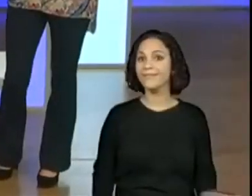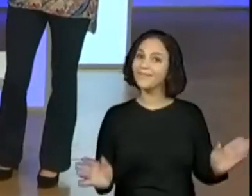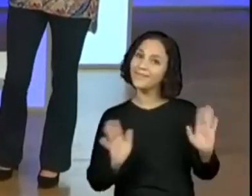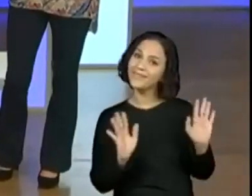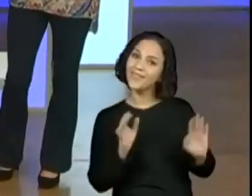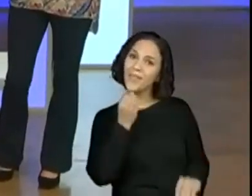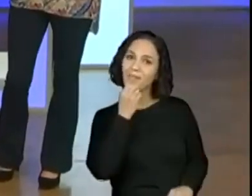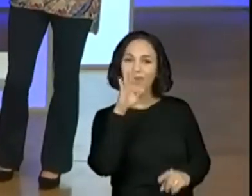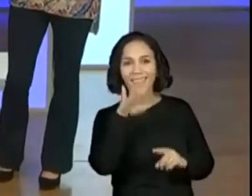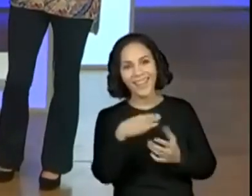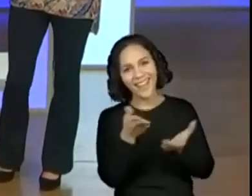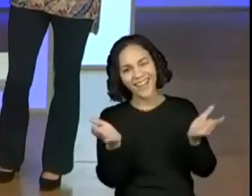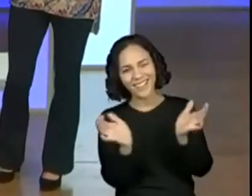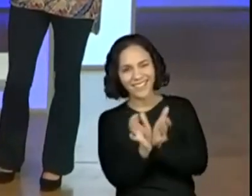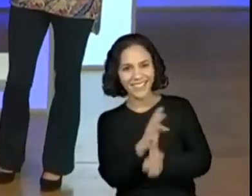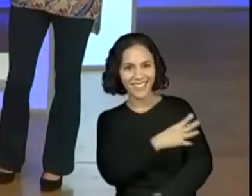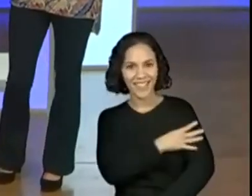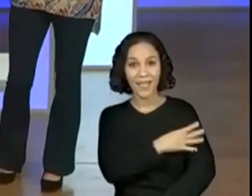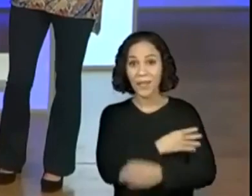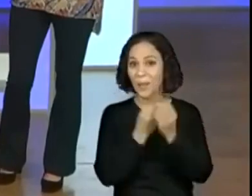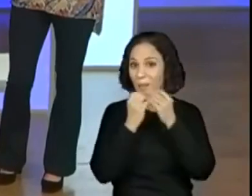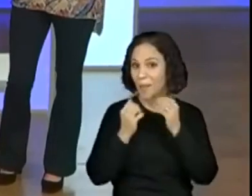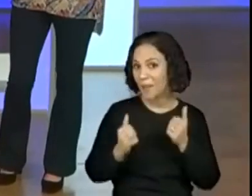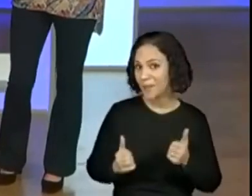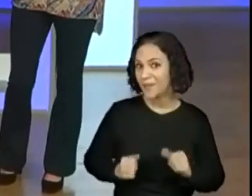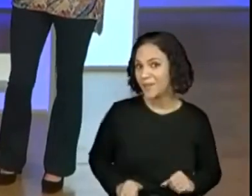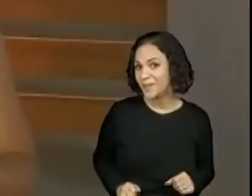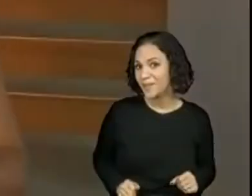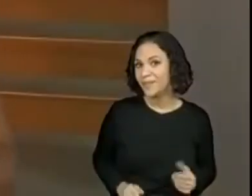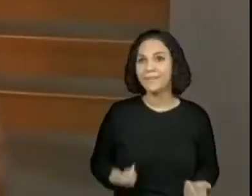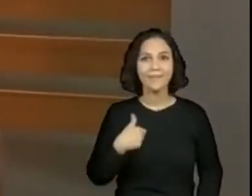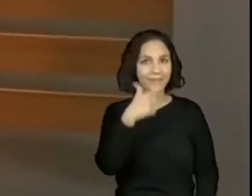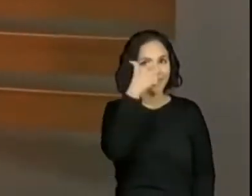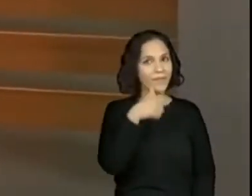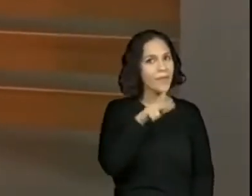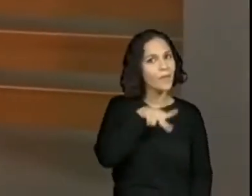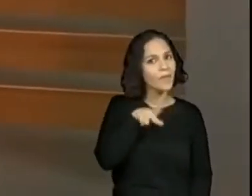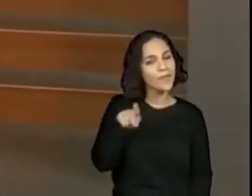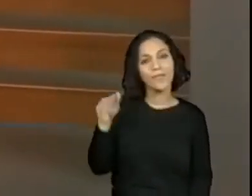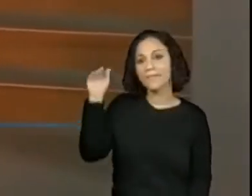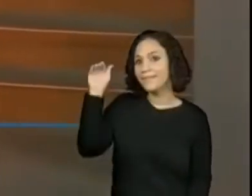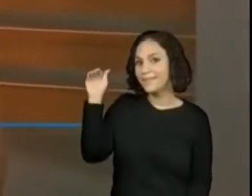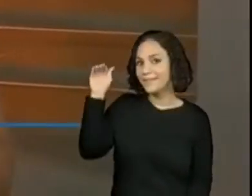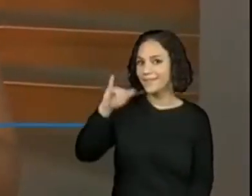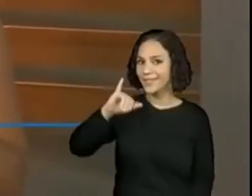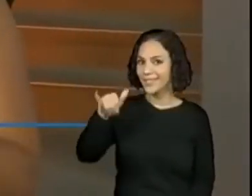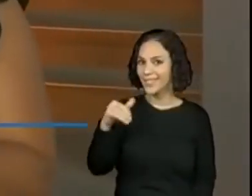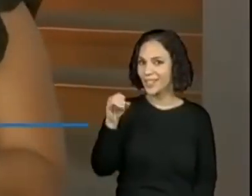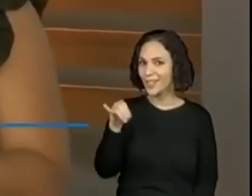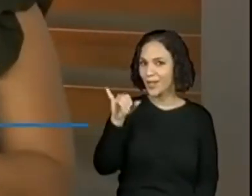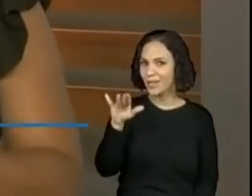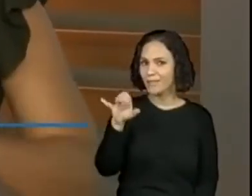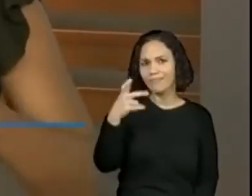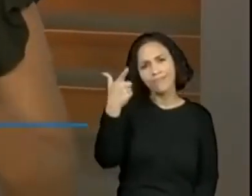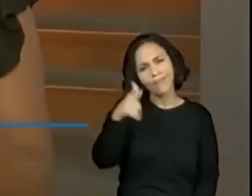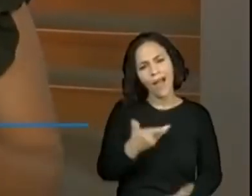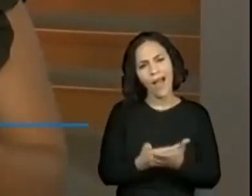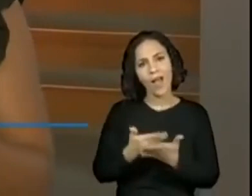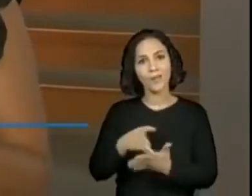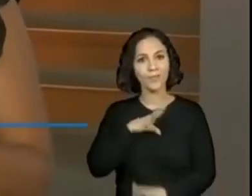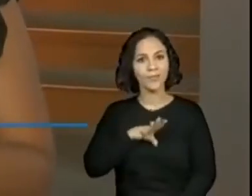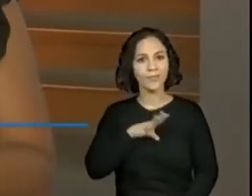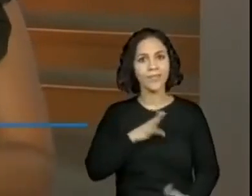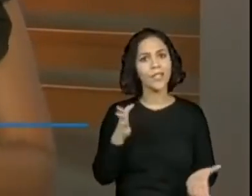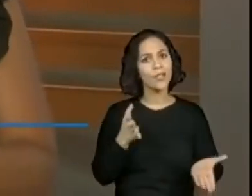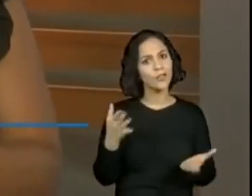Boa tarde, galera do quarto ano! Tudo bom com vocês? Eu sou a professora Joyce, essa é mais uma aula de língua portuguesa. E hoje